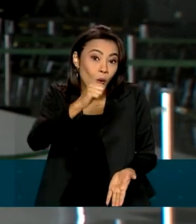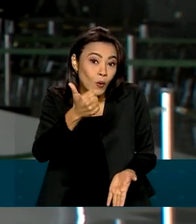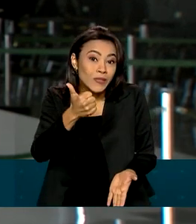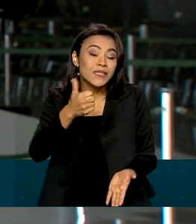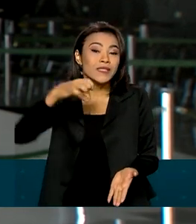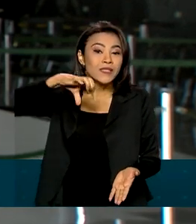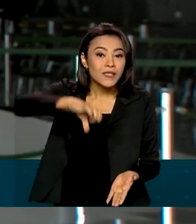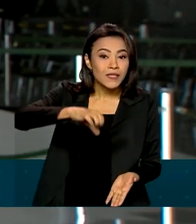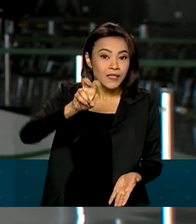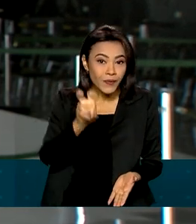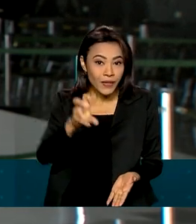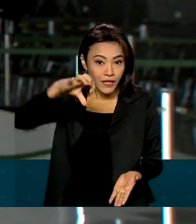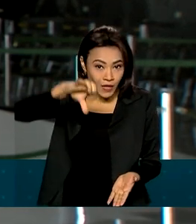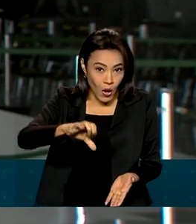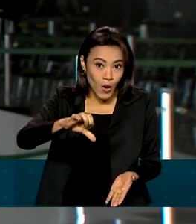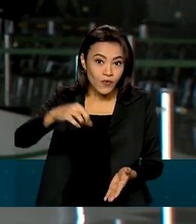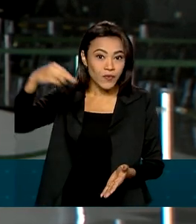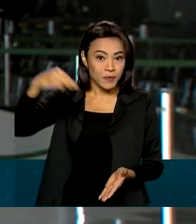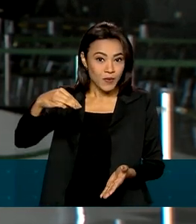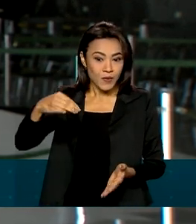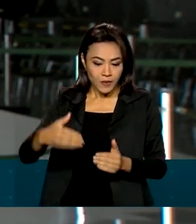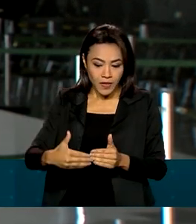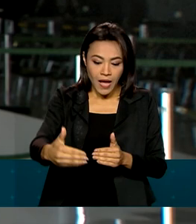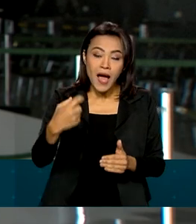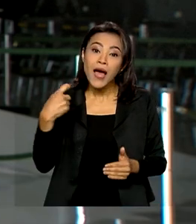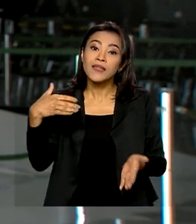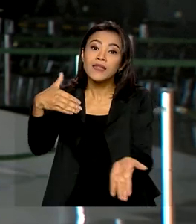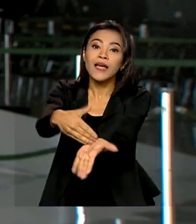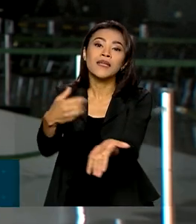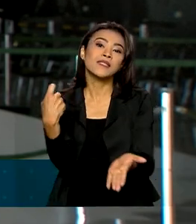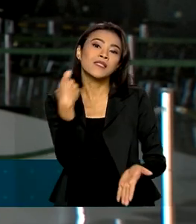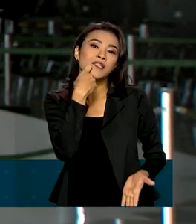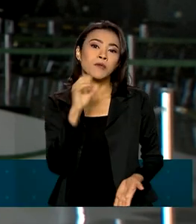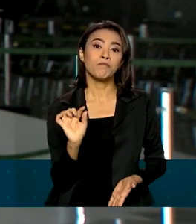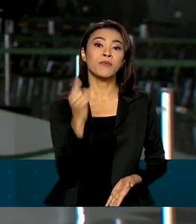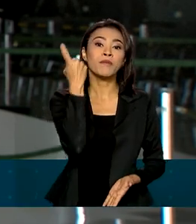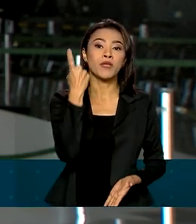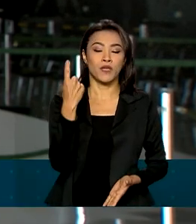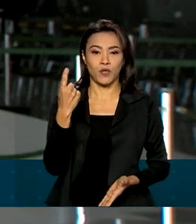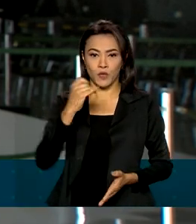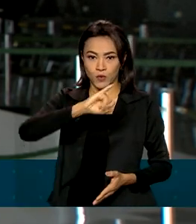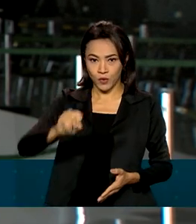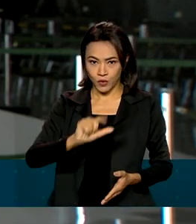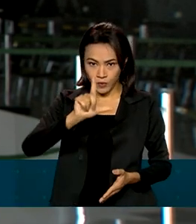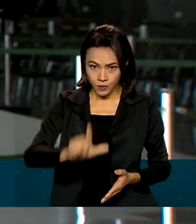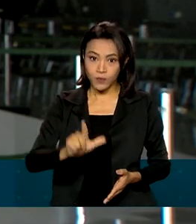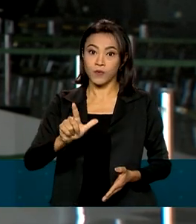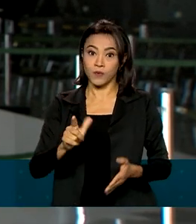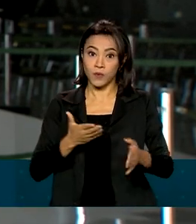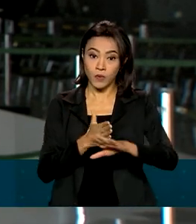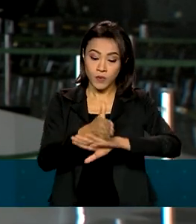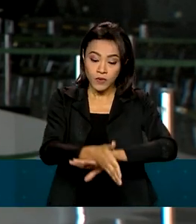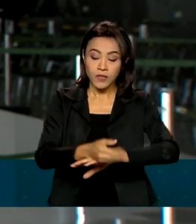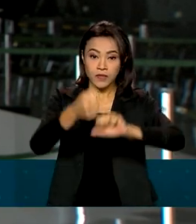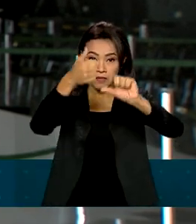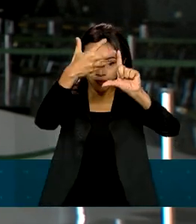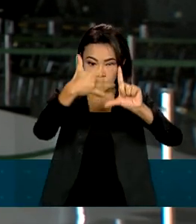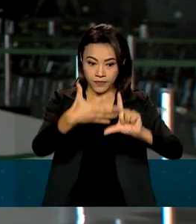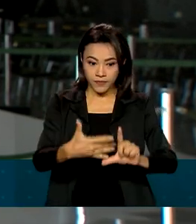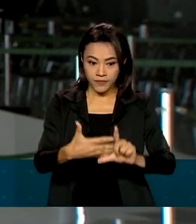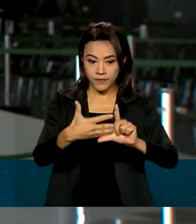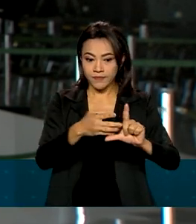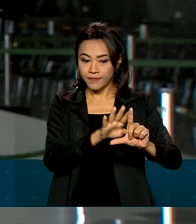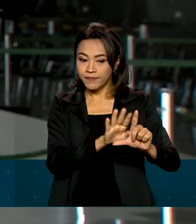da próxima sexta-feira, dia 1º de julho, pela internet no portal acessounico.mec